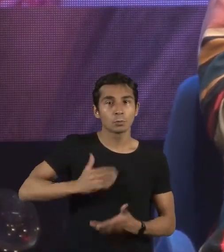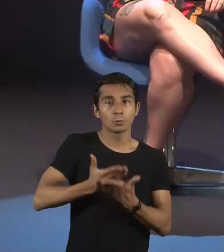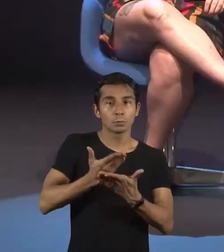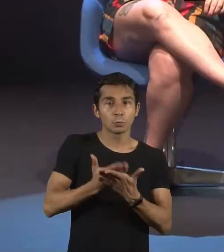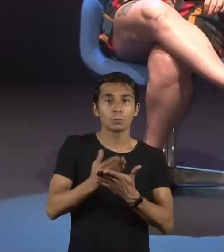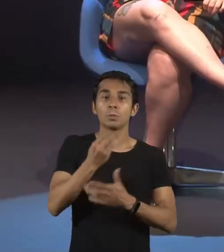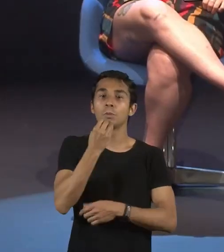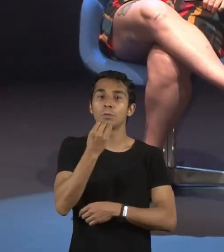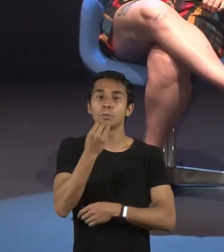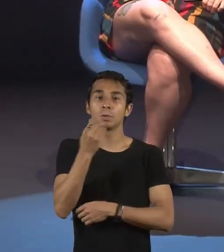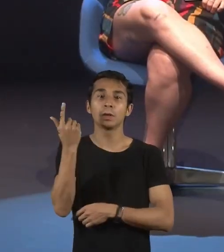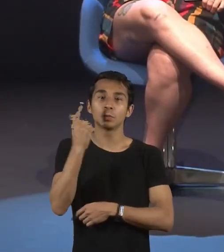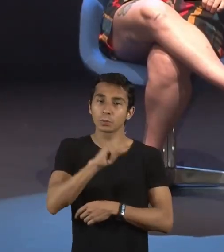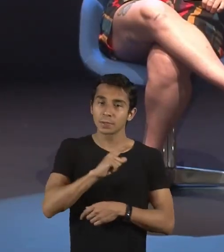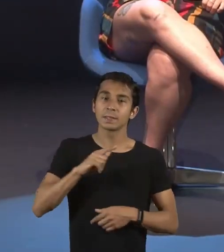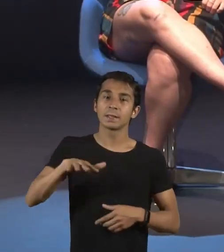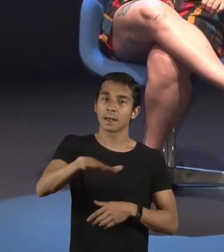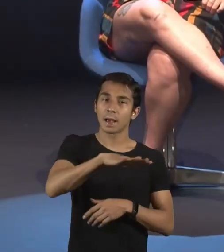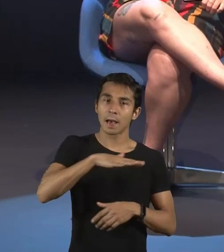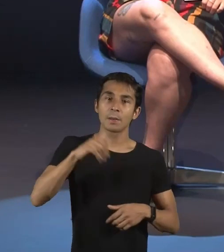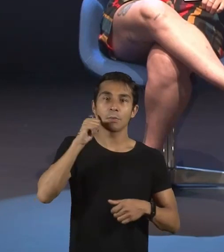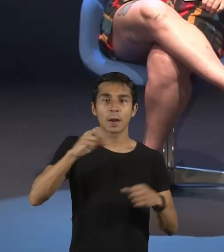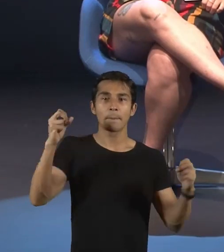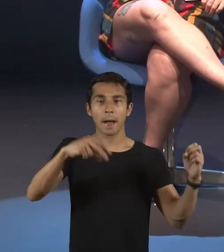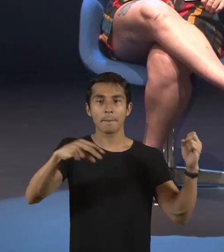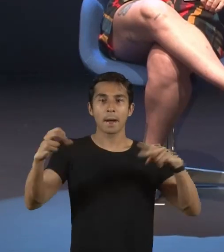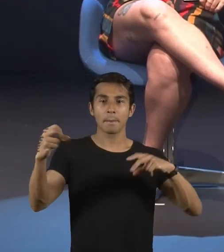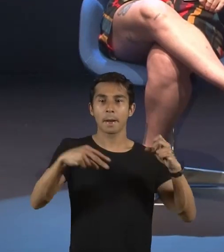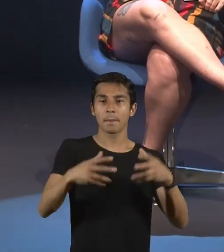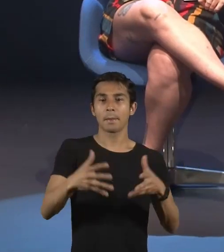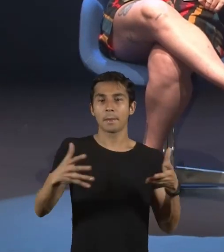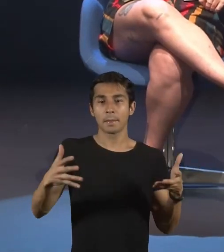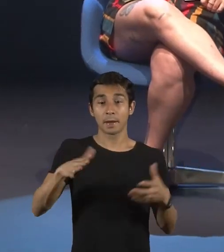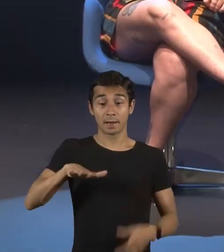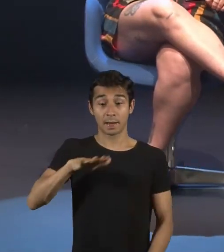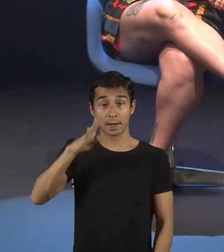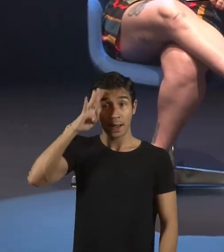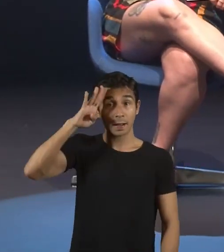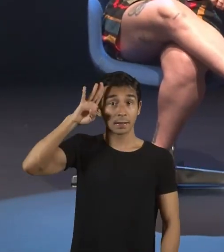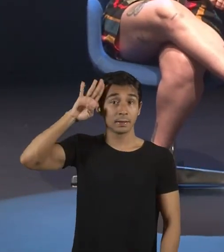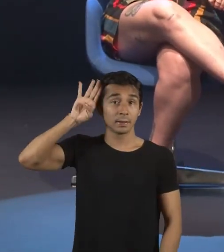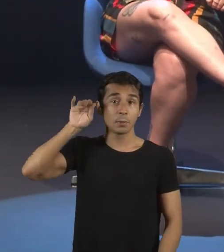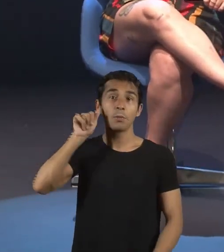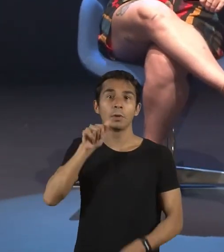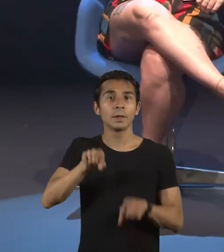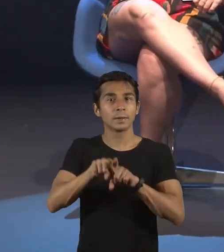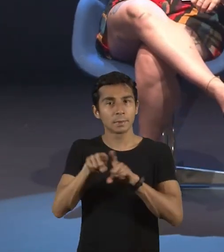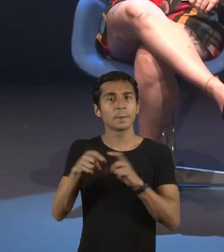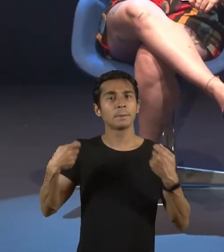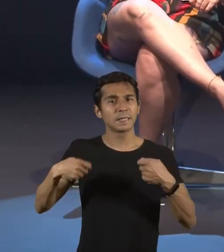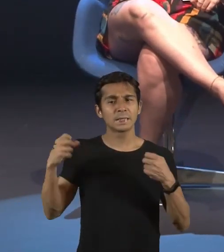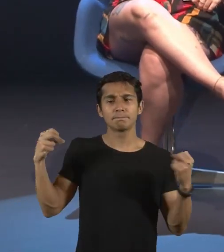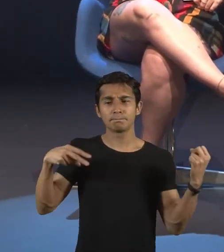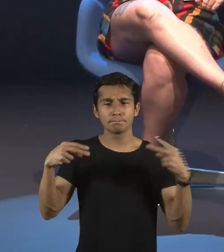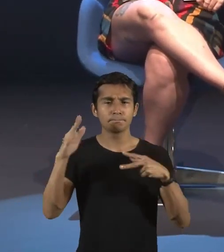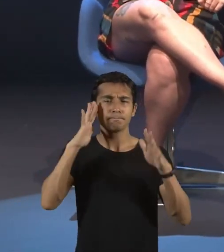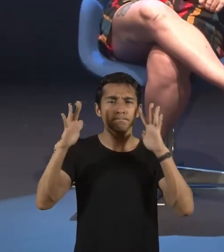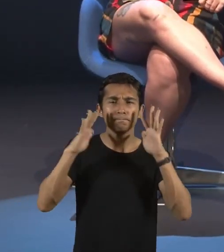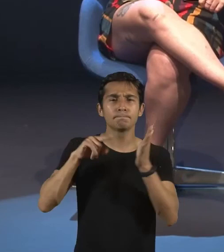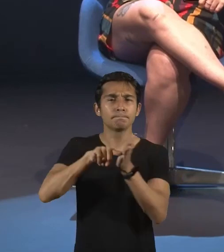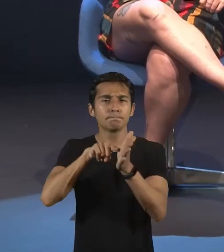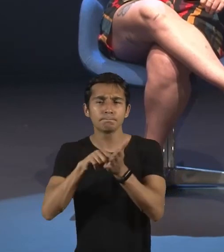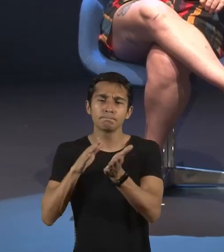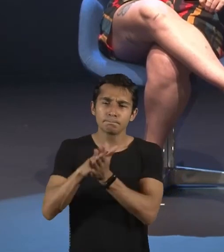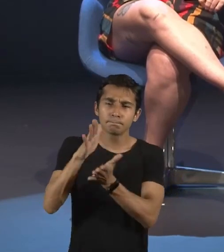favorável à participação feminina, a academia também é nossa, a gente tem muito a dizer, muito a contribuir, e, finalmente, para os líderes